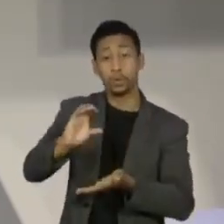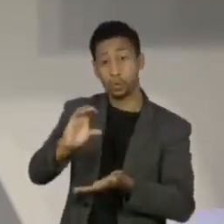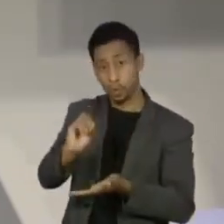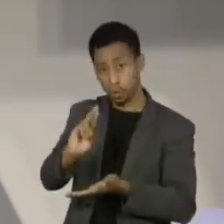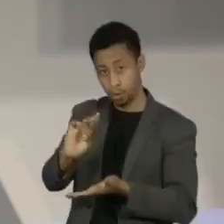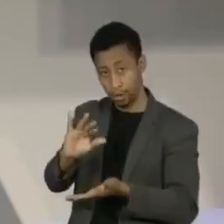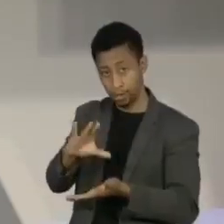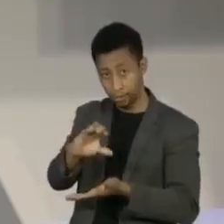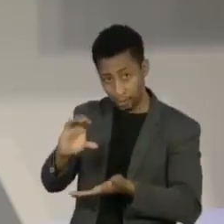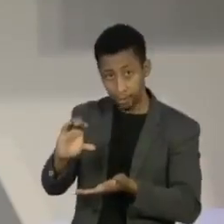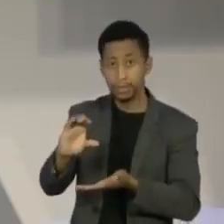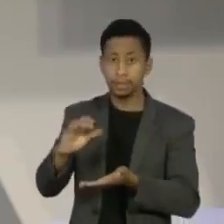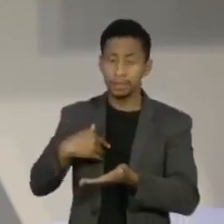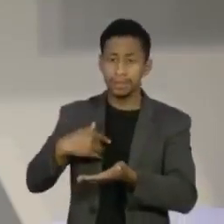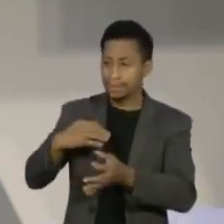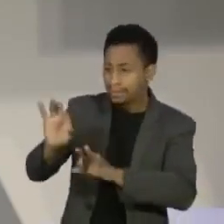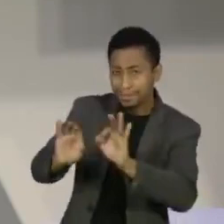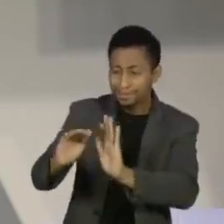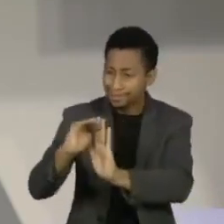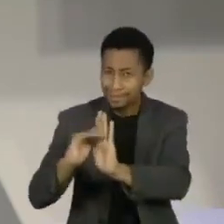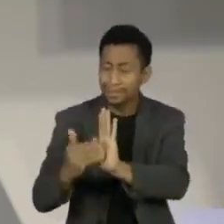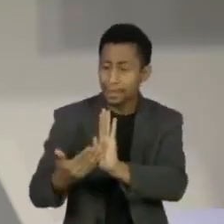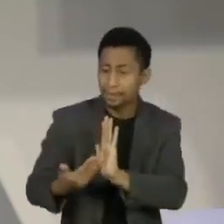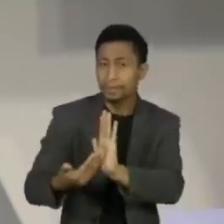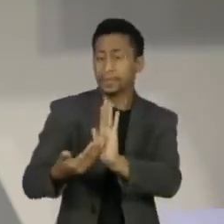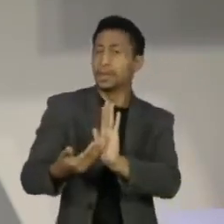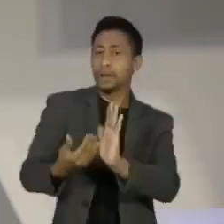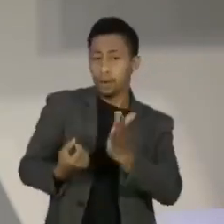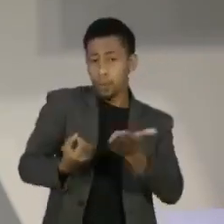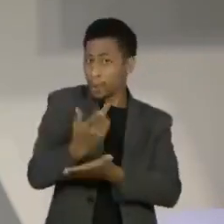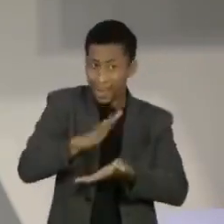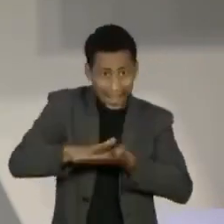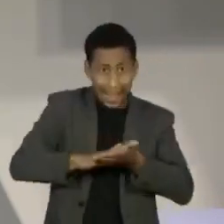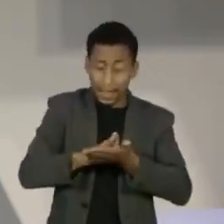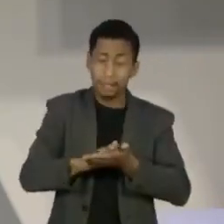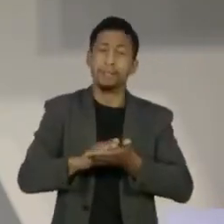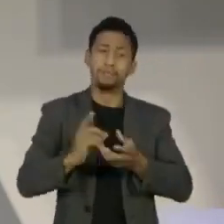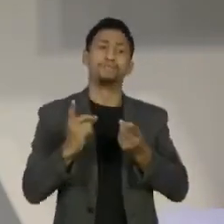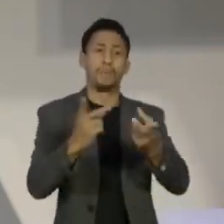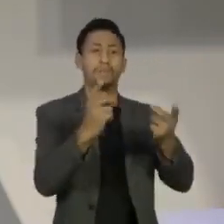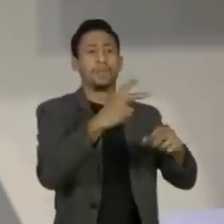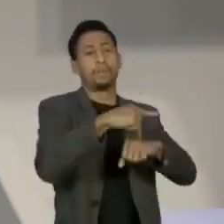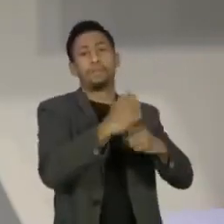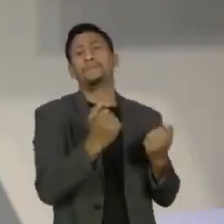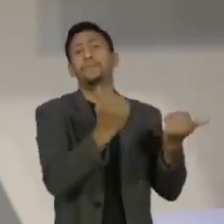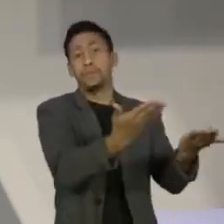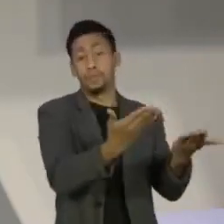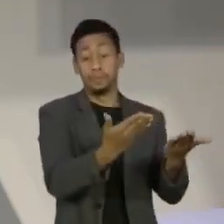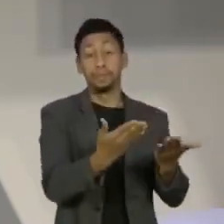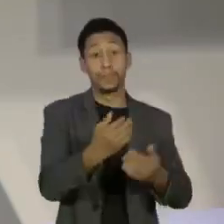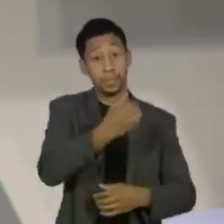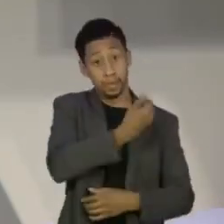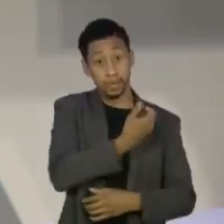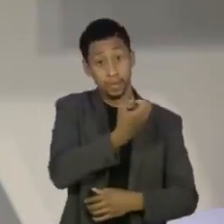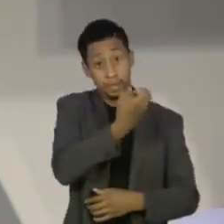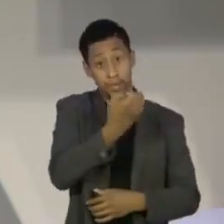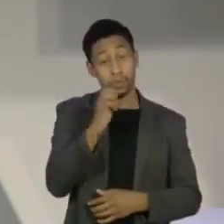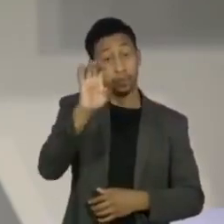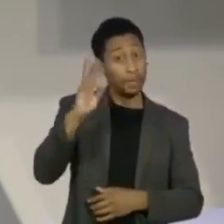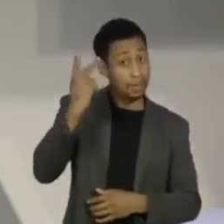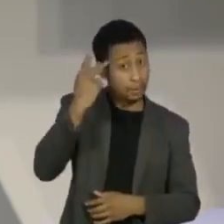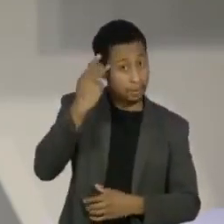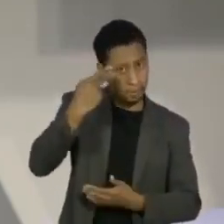Sem esse planejamento, o Butantan pode exportar as vacinas para outros países. Aqui no estado, o Centro de